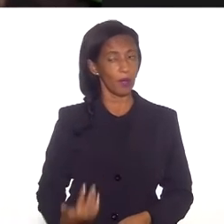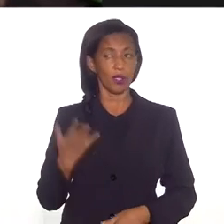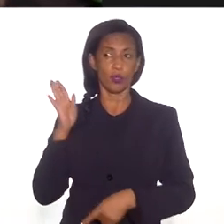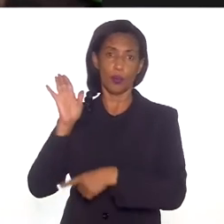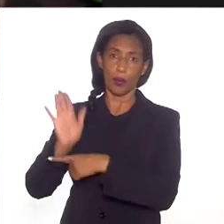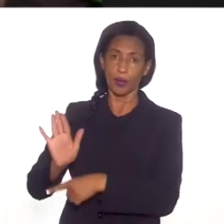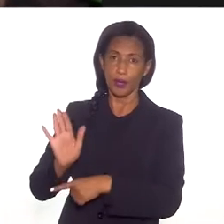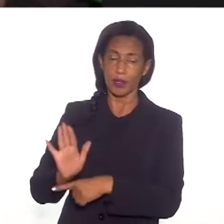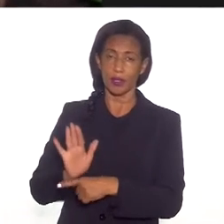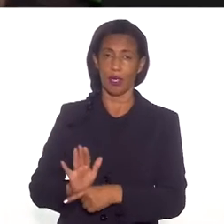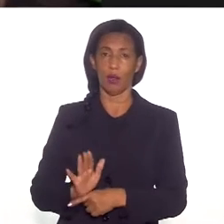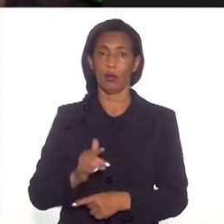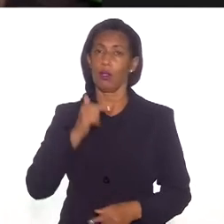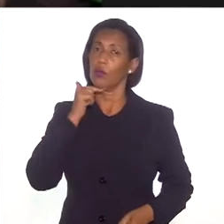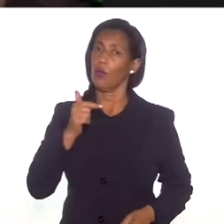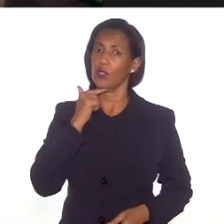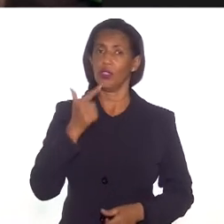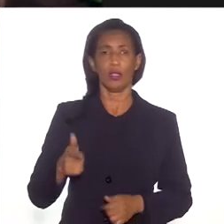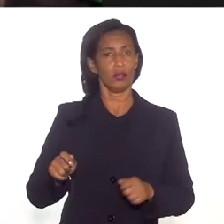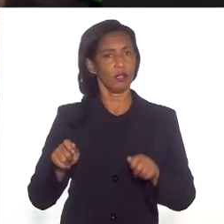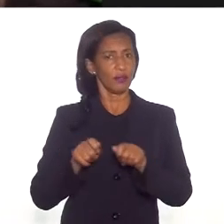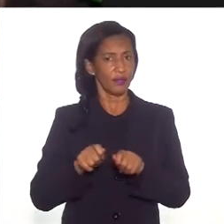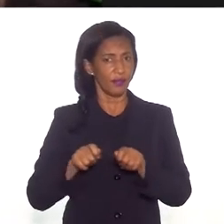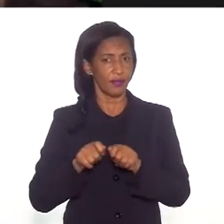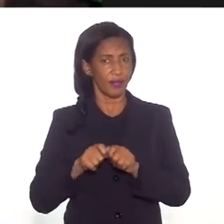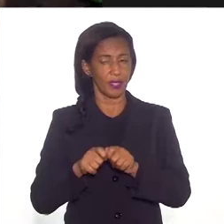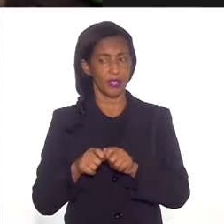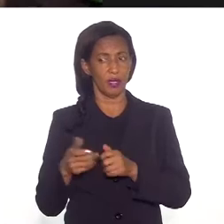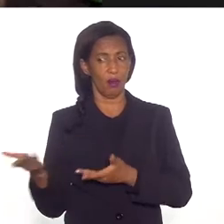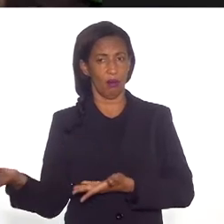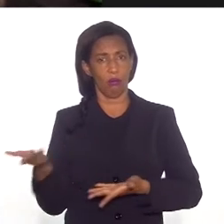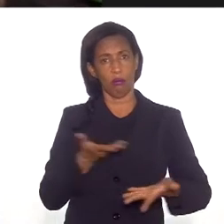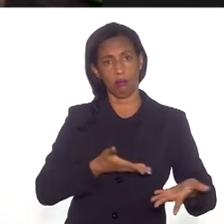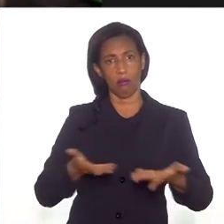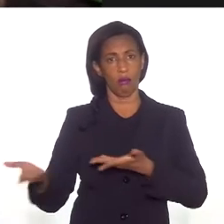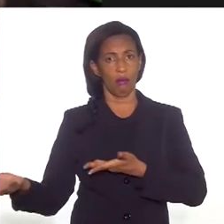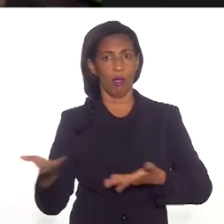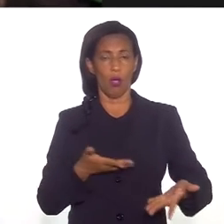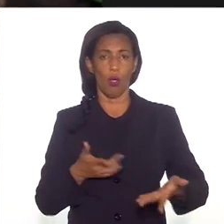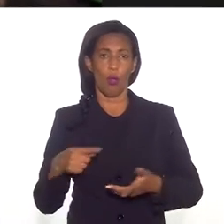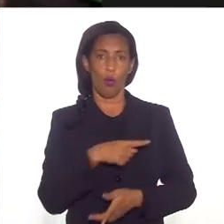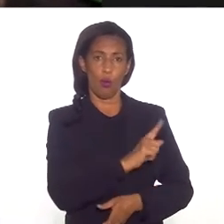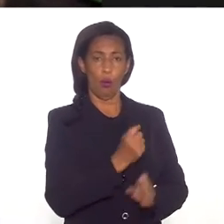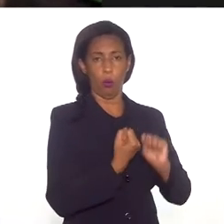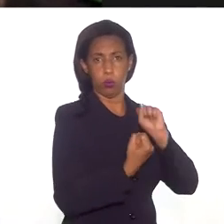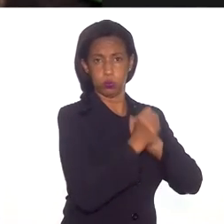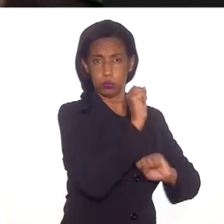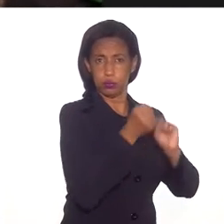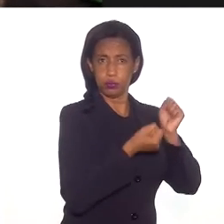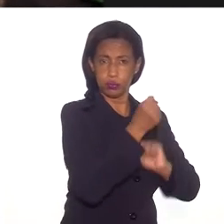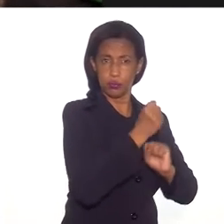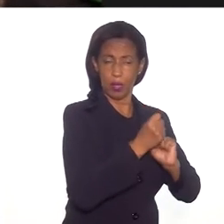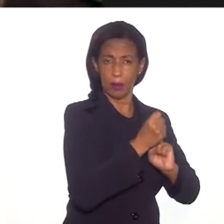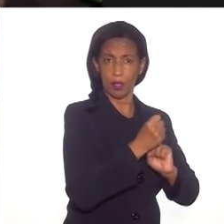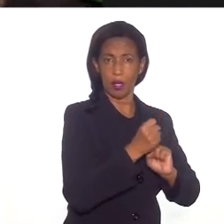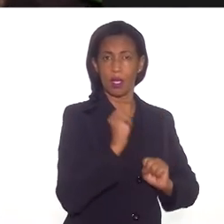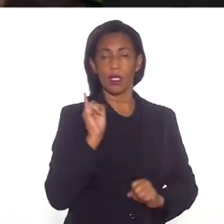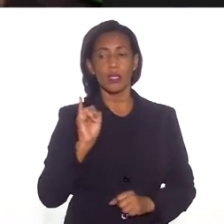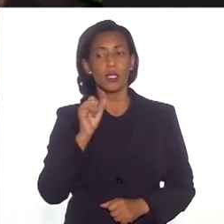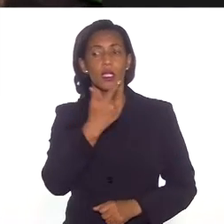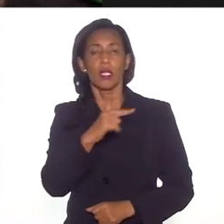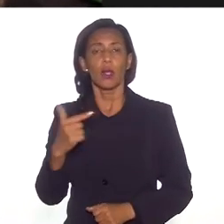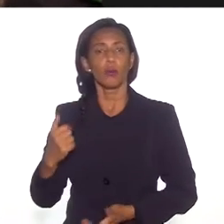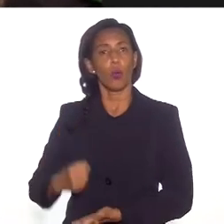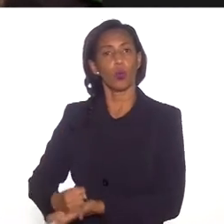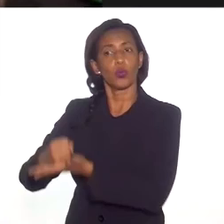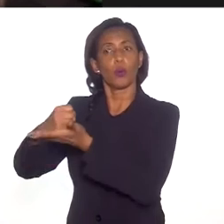de proteção. Porque não adianta a gente fazer uma intermediação direta com o laboratório se a gente